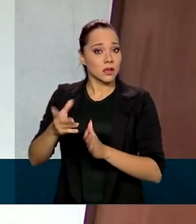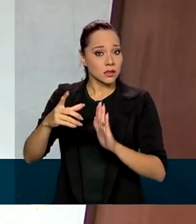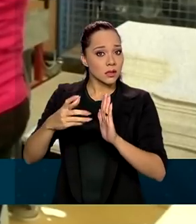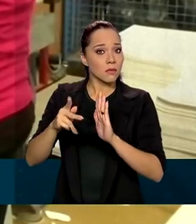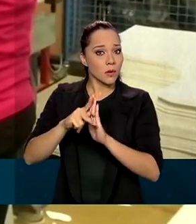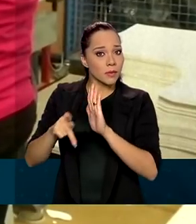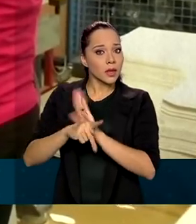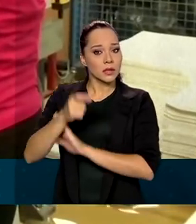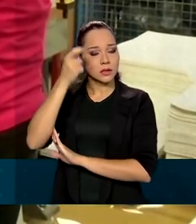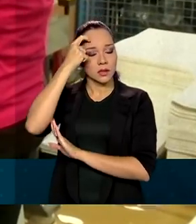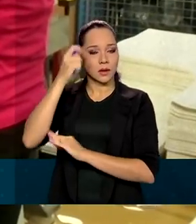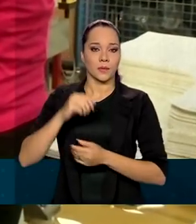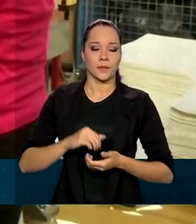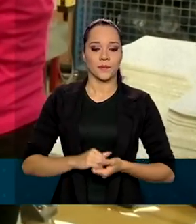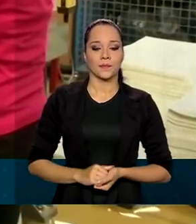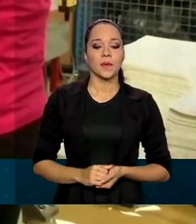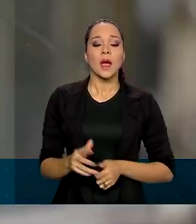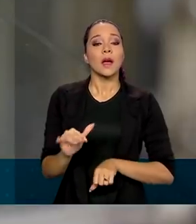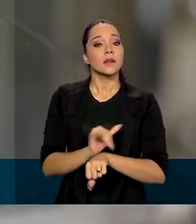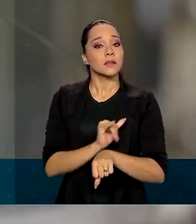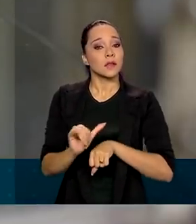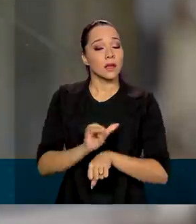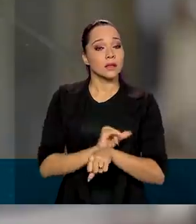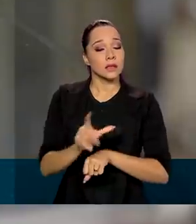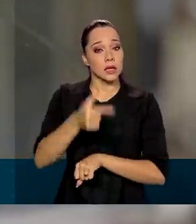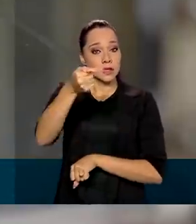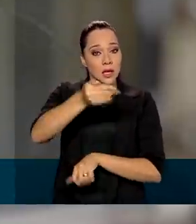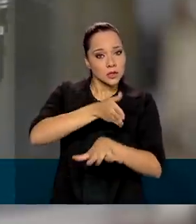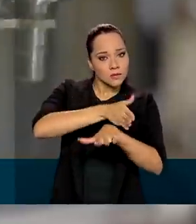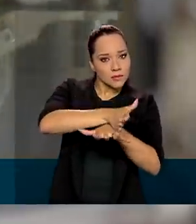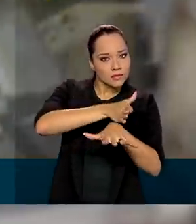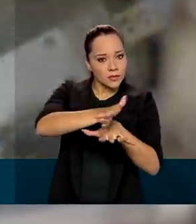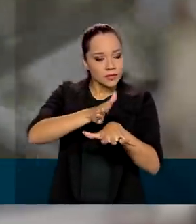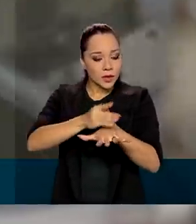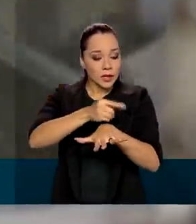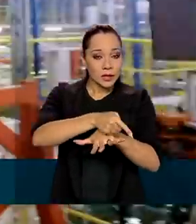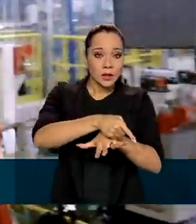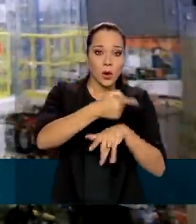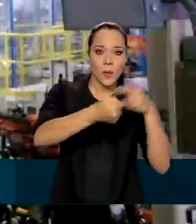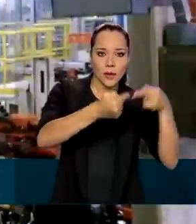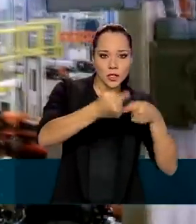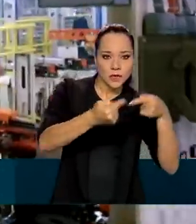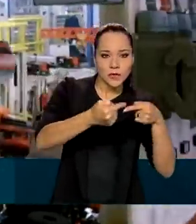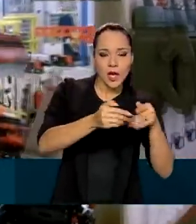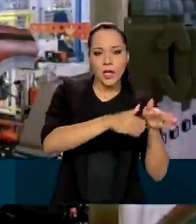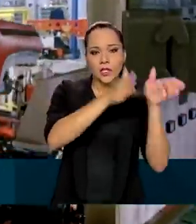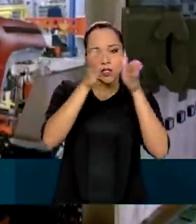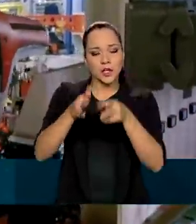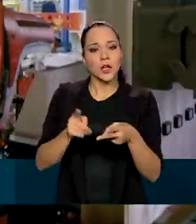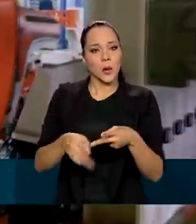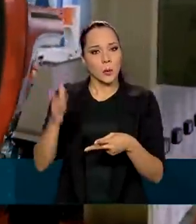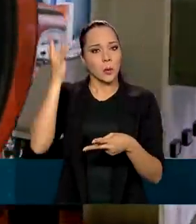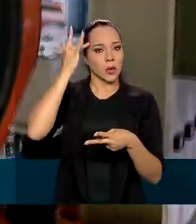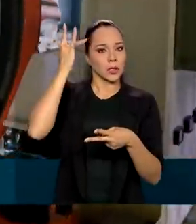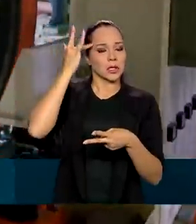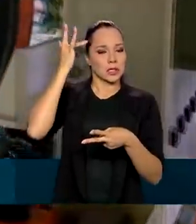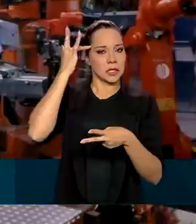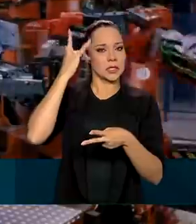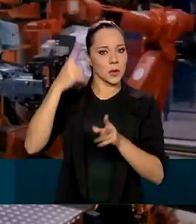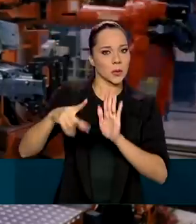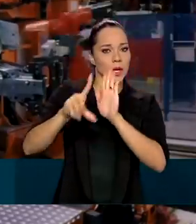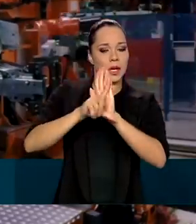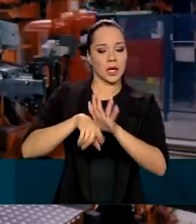intelectual. A estratégia tem sete eixos que vão desde competitividade, passando pela modernização dos marcos